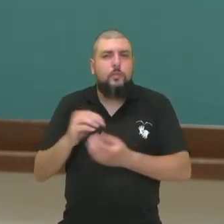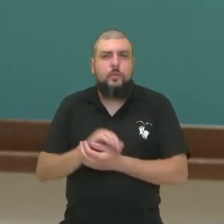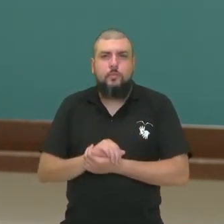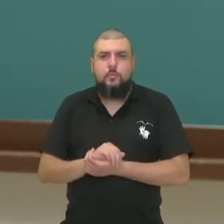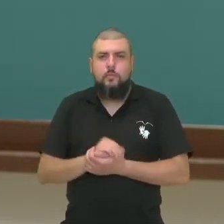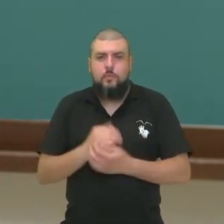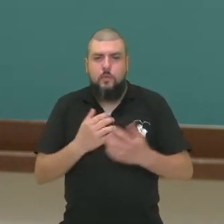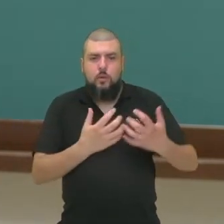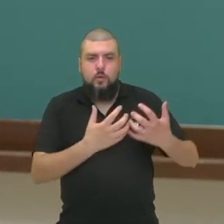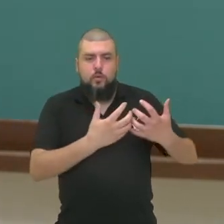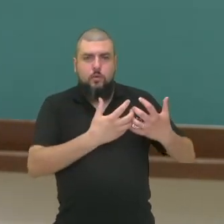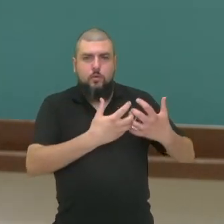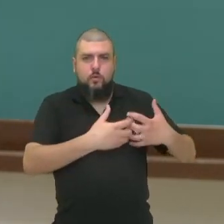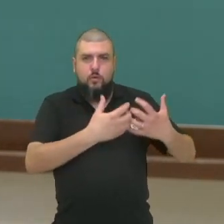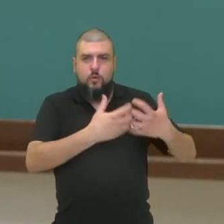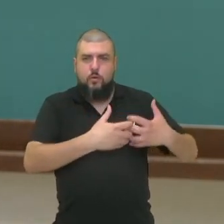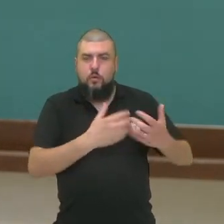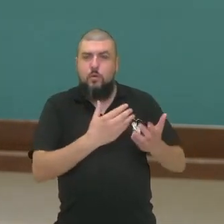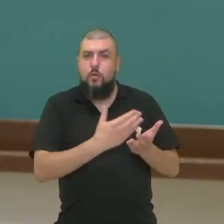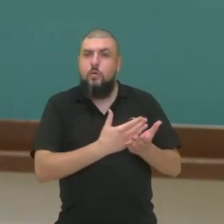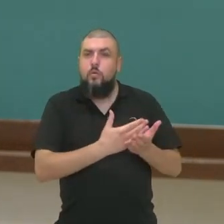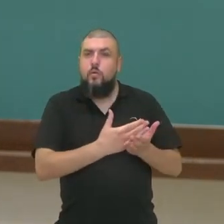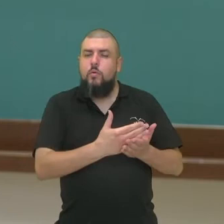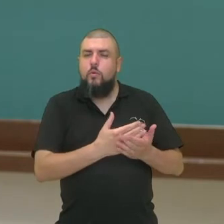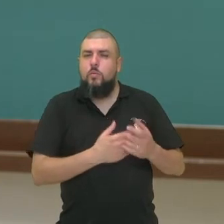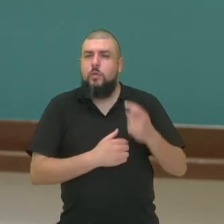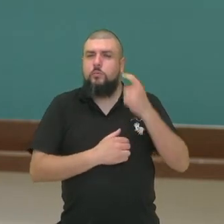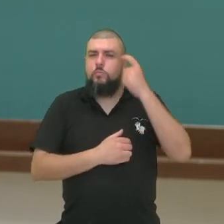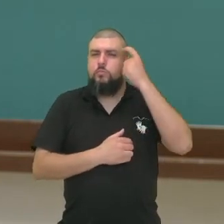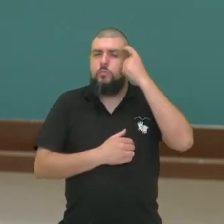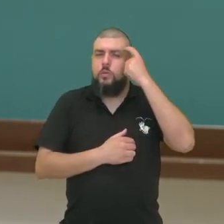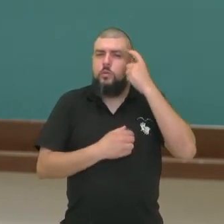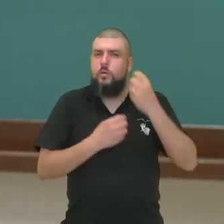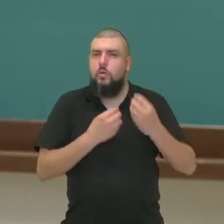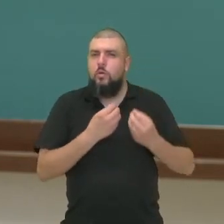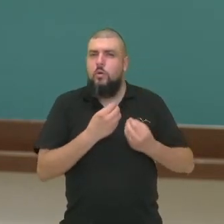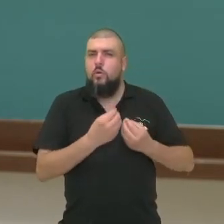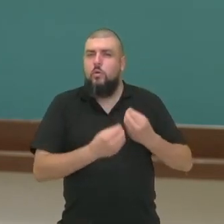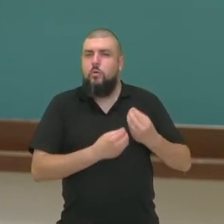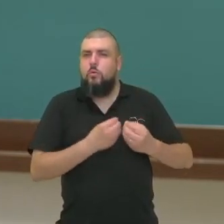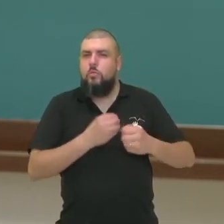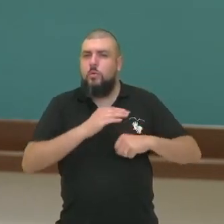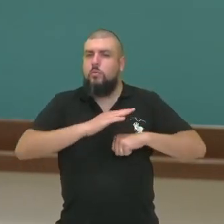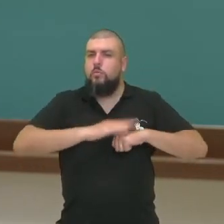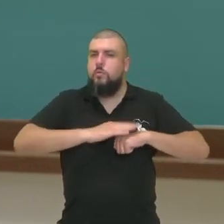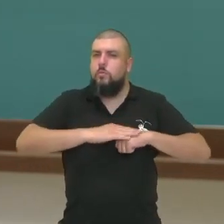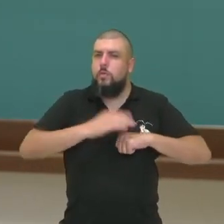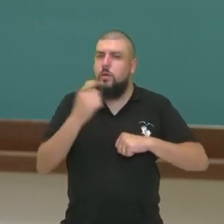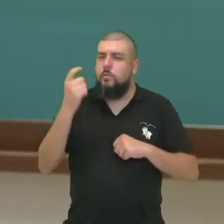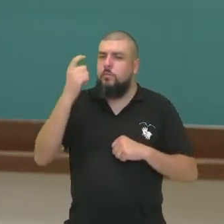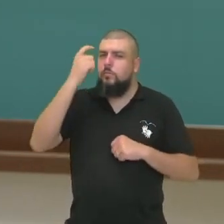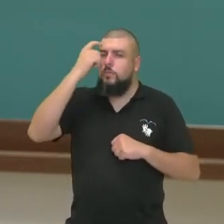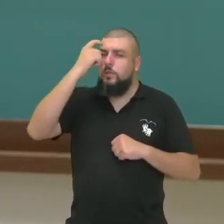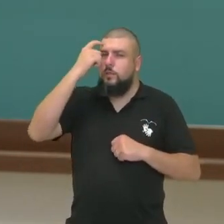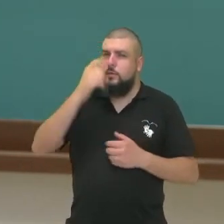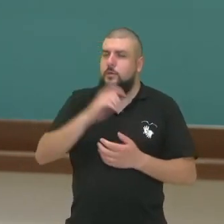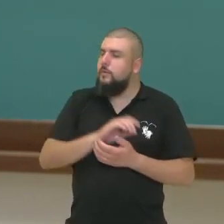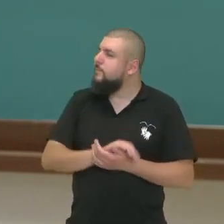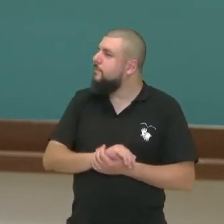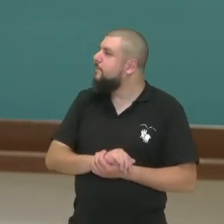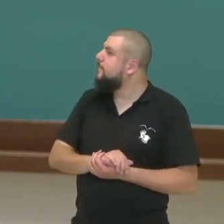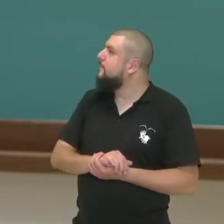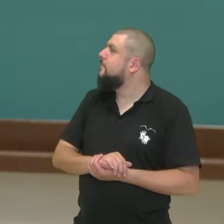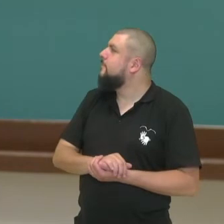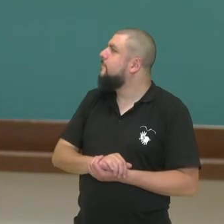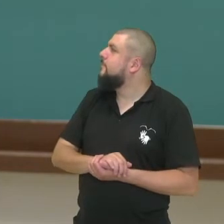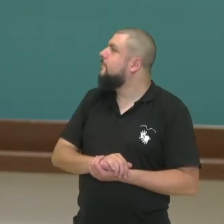racionalismo, começa aqui, justamente na nossa capacidade racional, ponto de partida do conhecimento